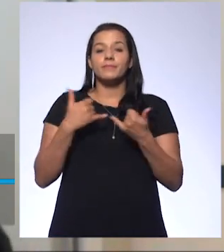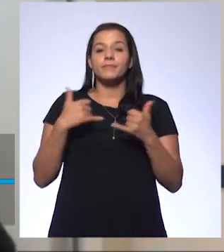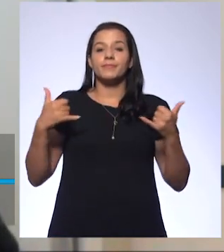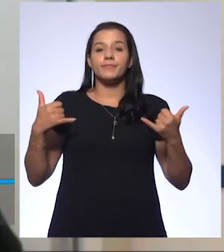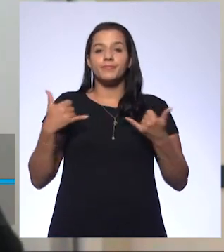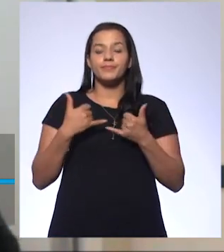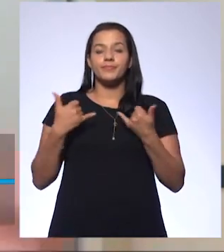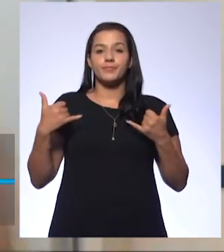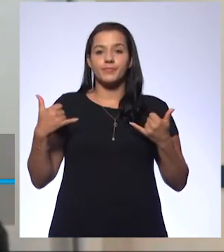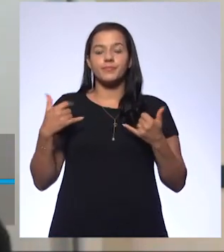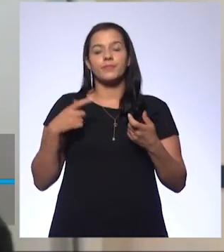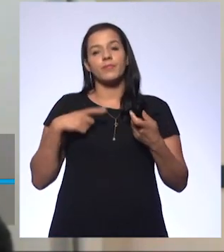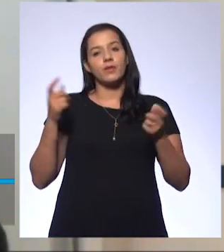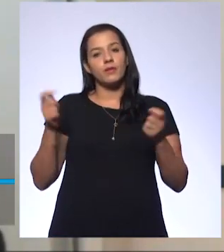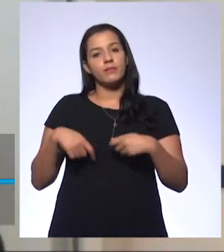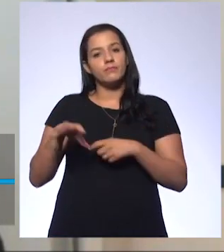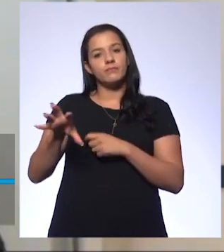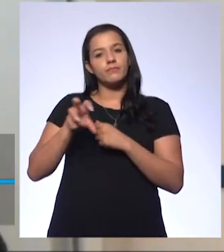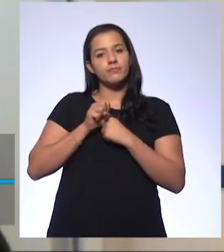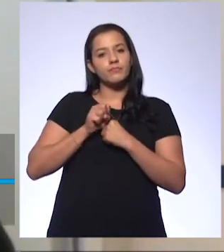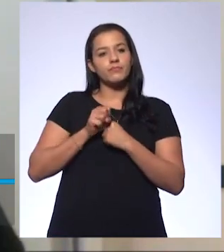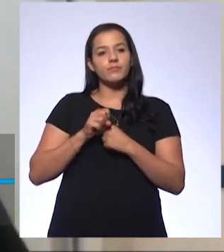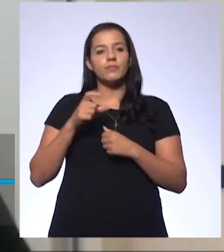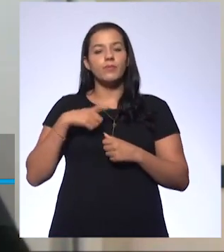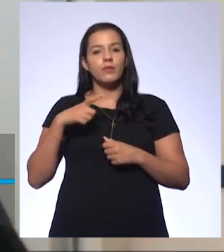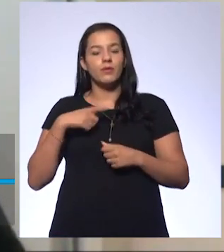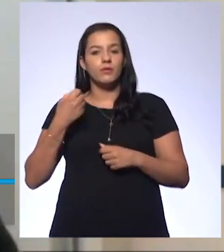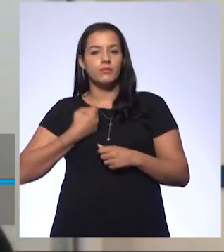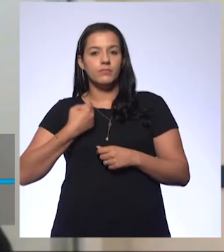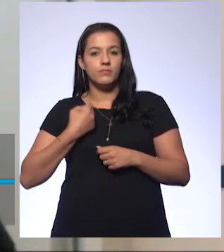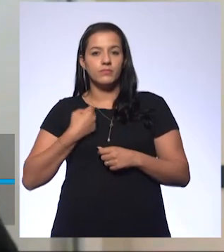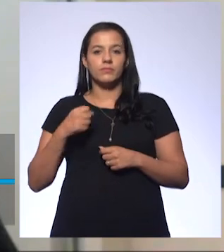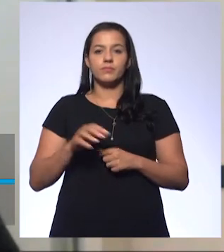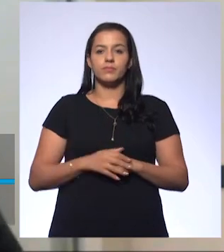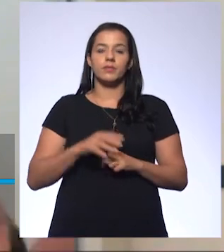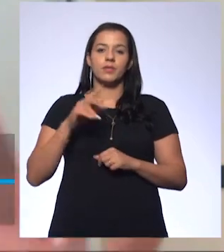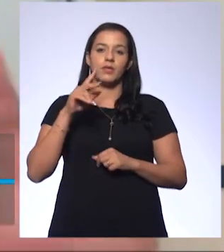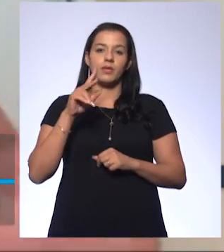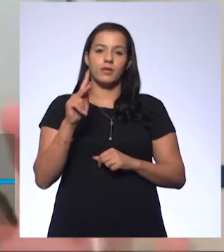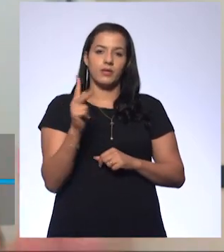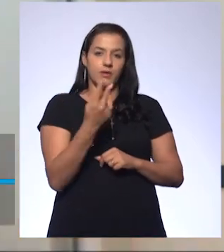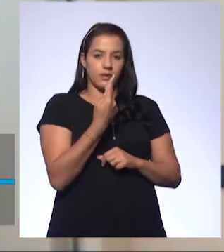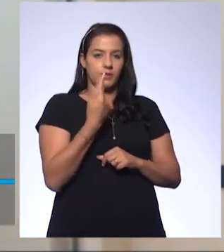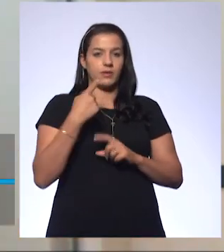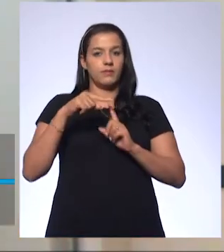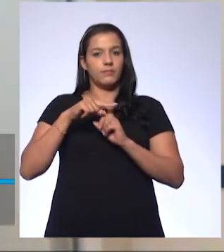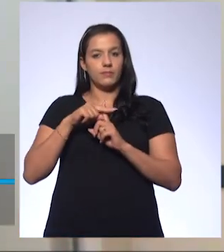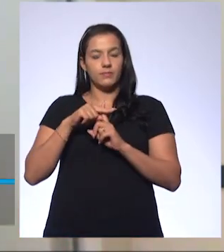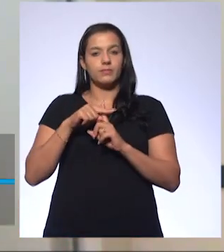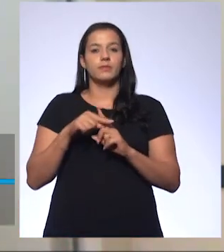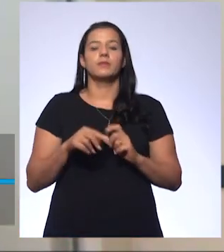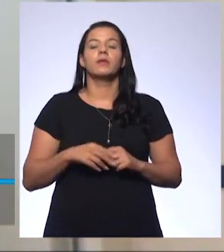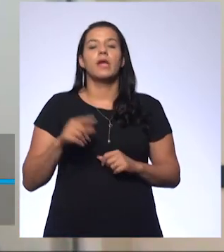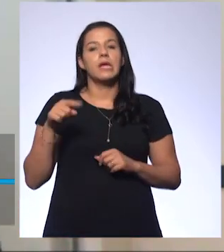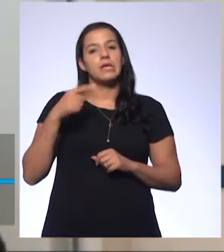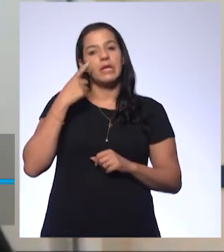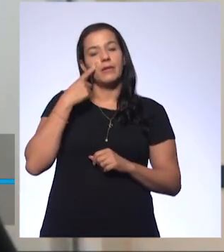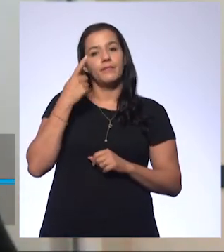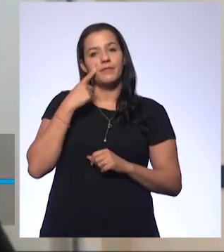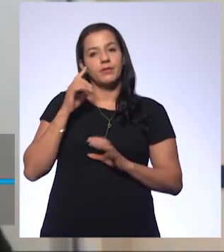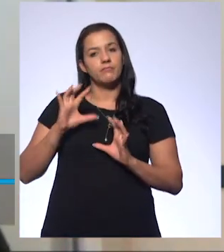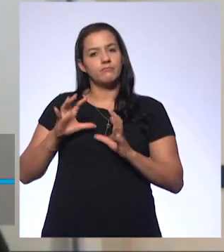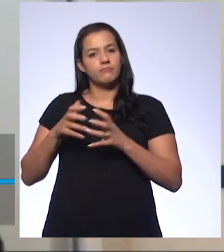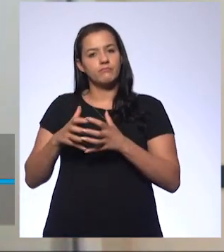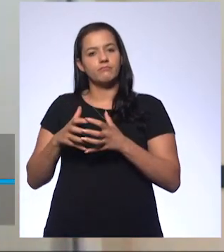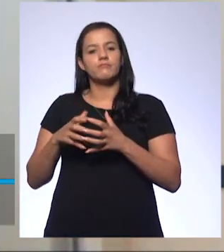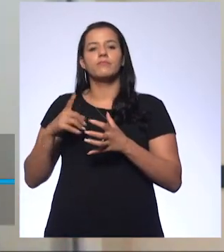solução e ele capta o quê? A concentração de H⁺. Então, ele transforma esse valor da concentração